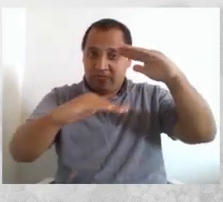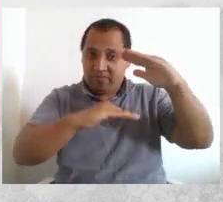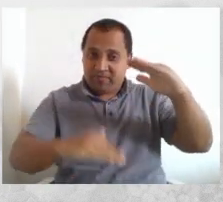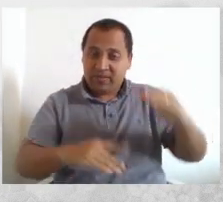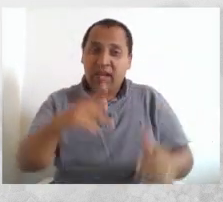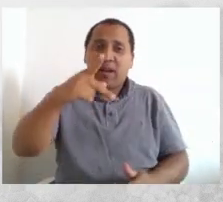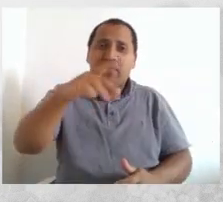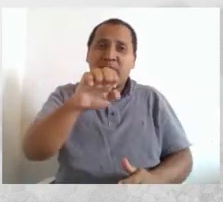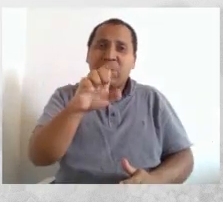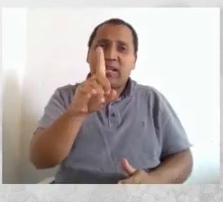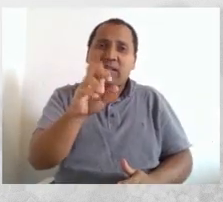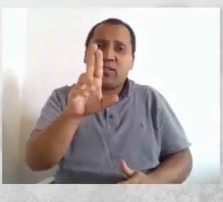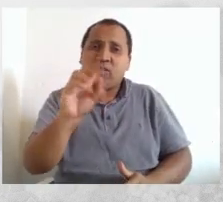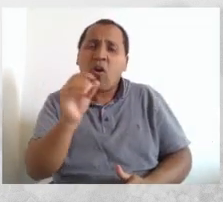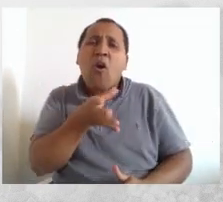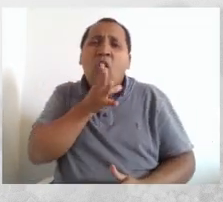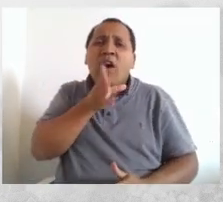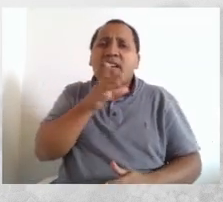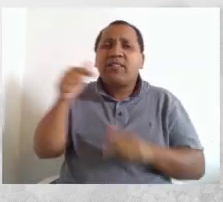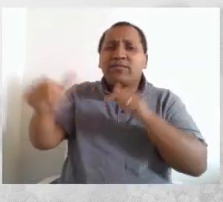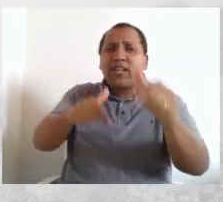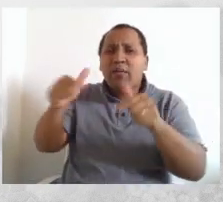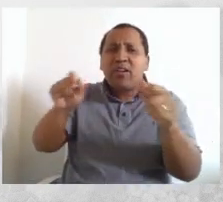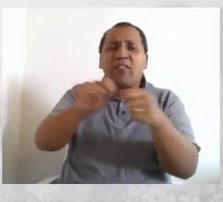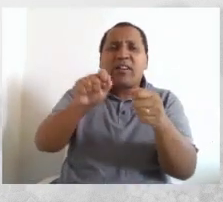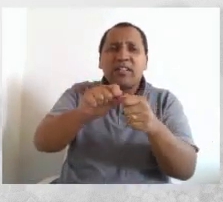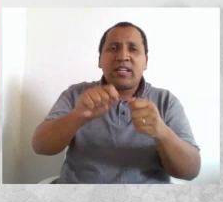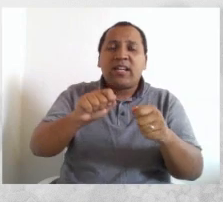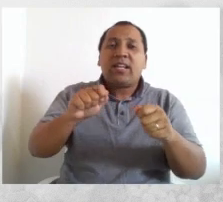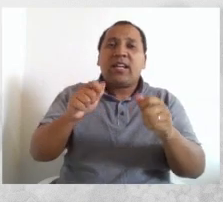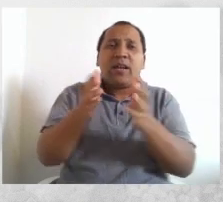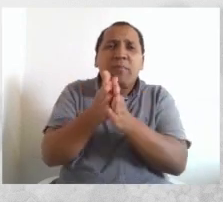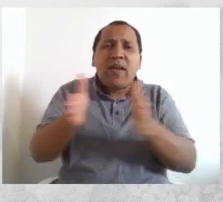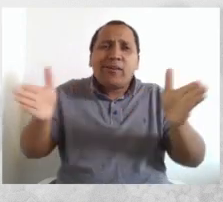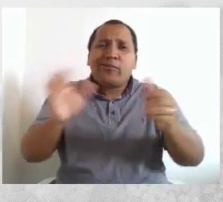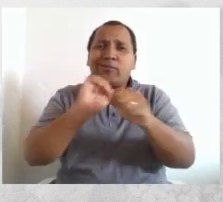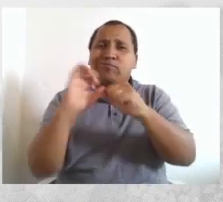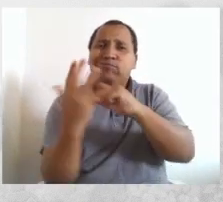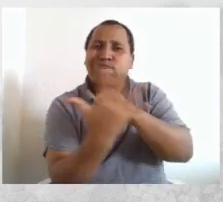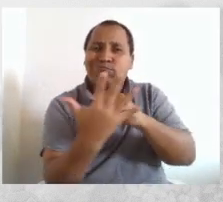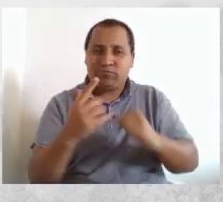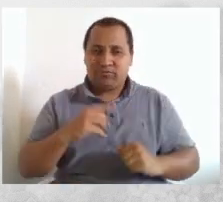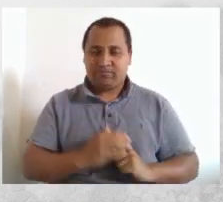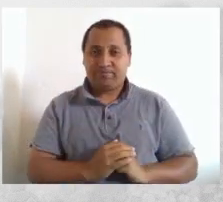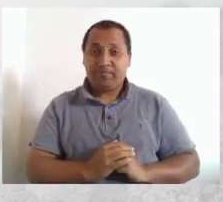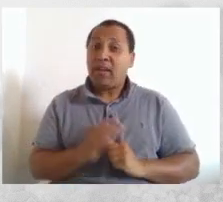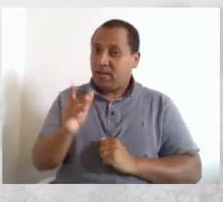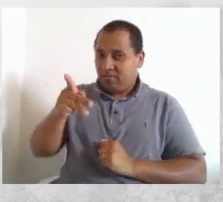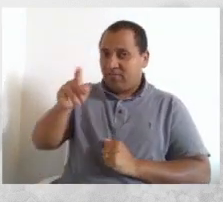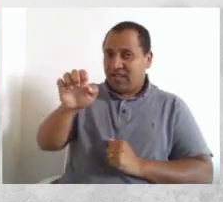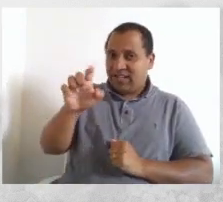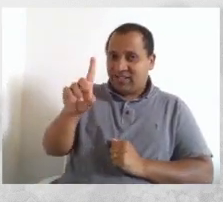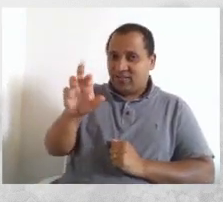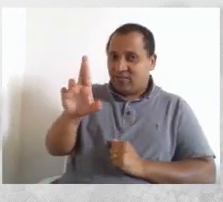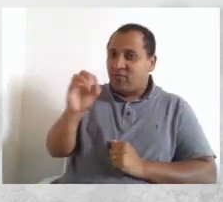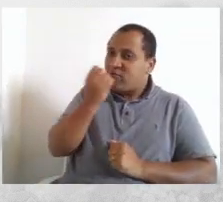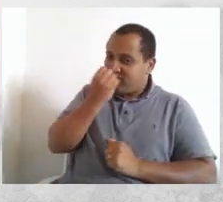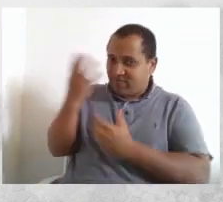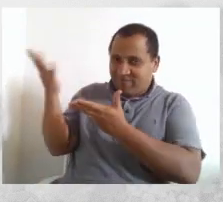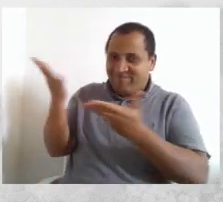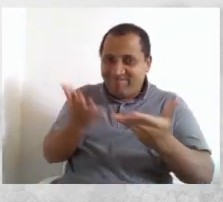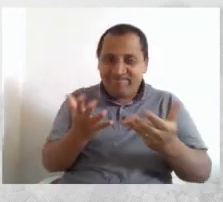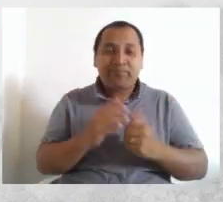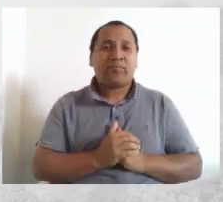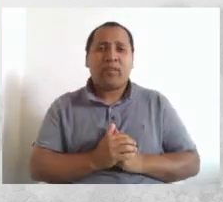conhecer as ações desenvolvidas pela pró-reitoria neste período de distanciamento social. Pedro, seja bem-vindo!